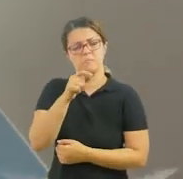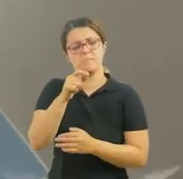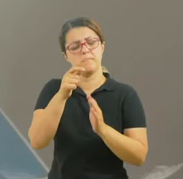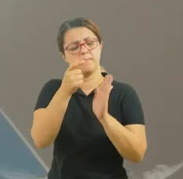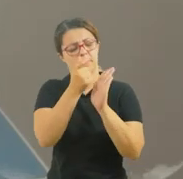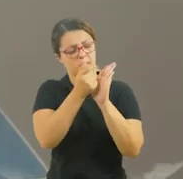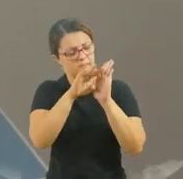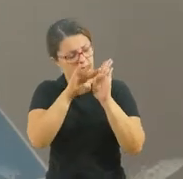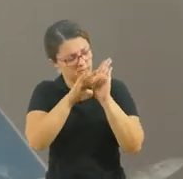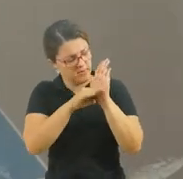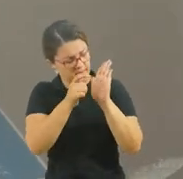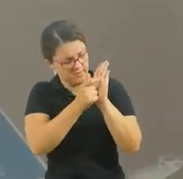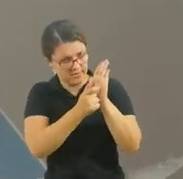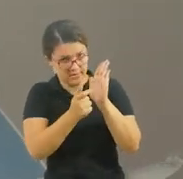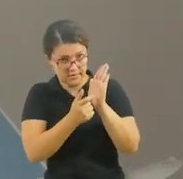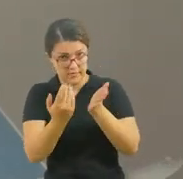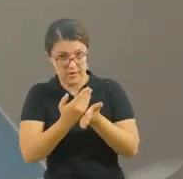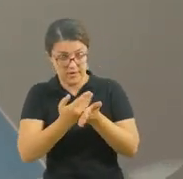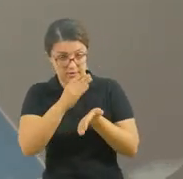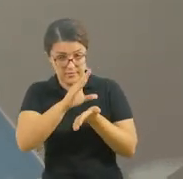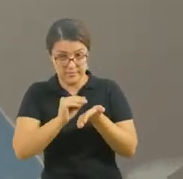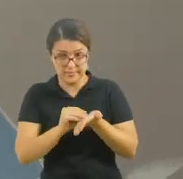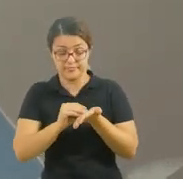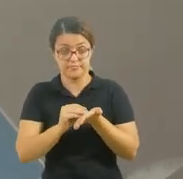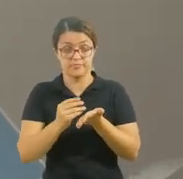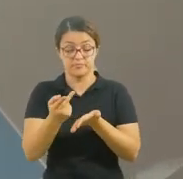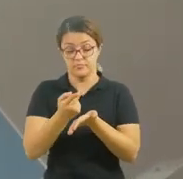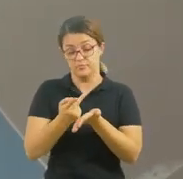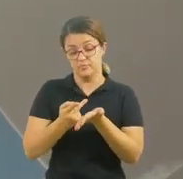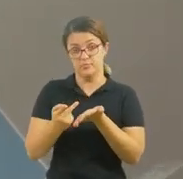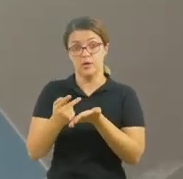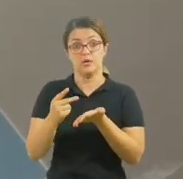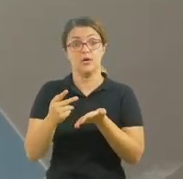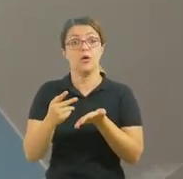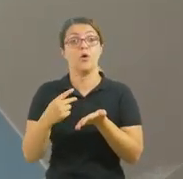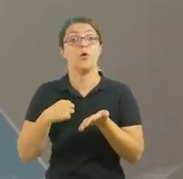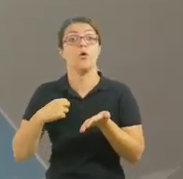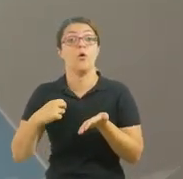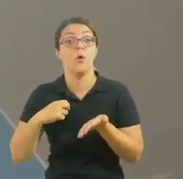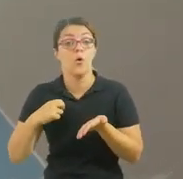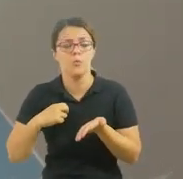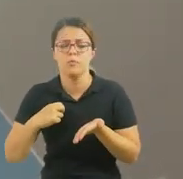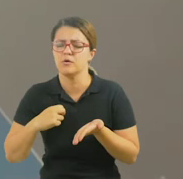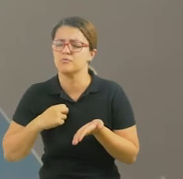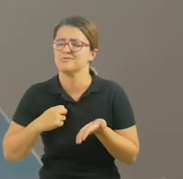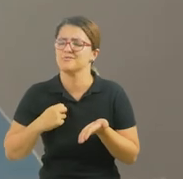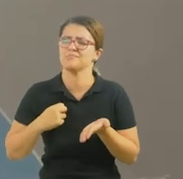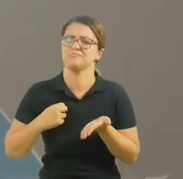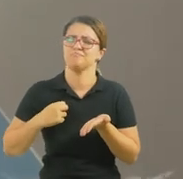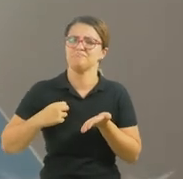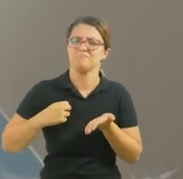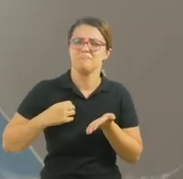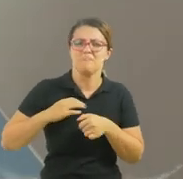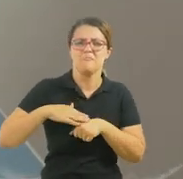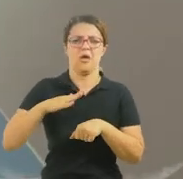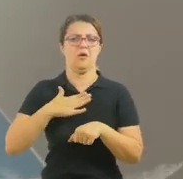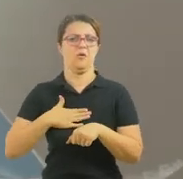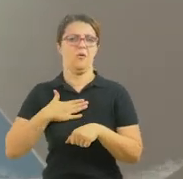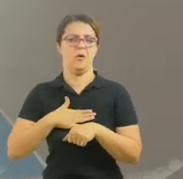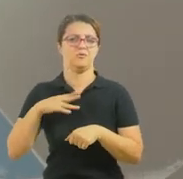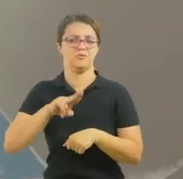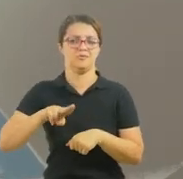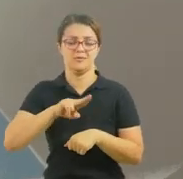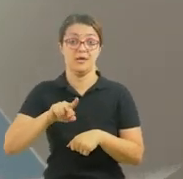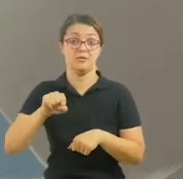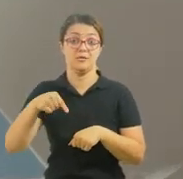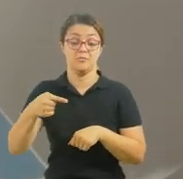desenhar your favorite clothing, a sua roupa favorita. E também você pode montar um look com essa roupa